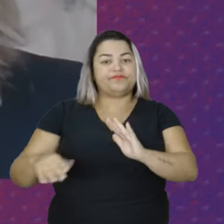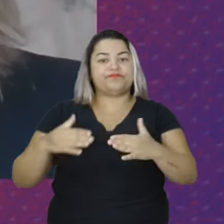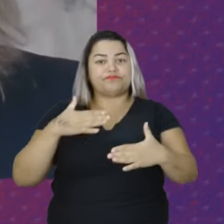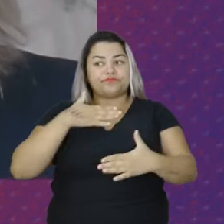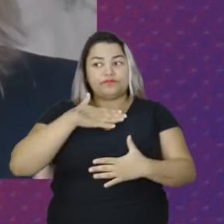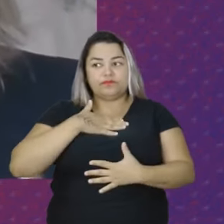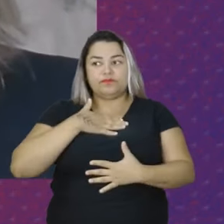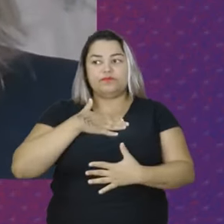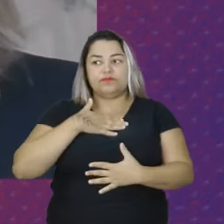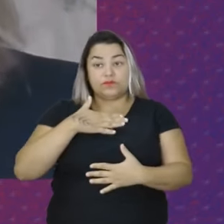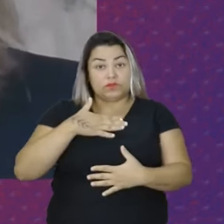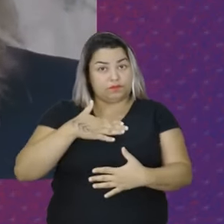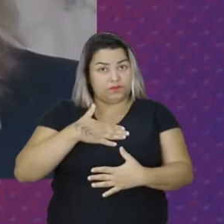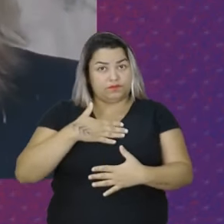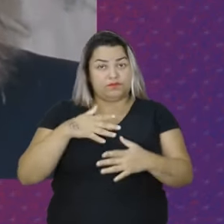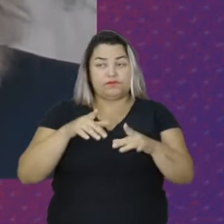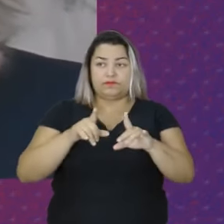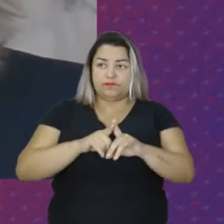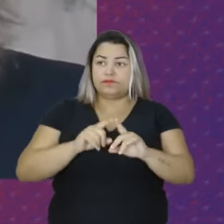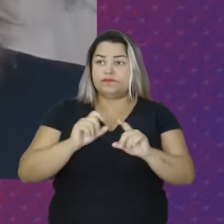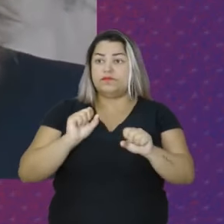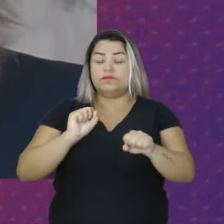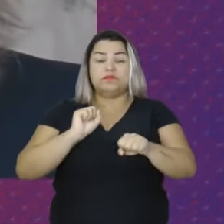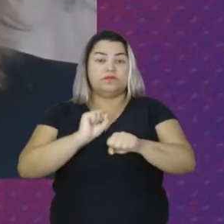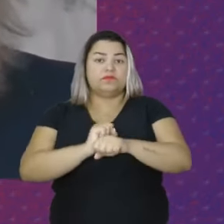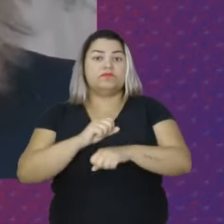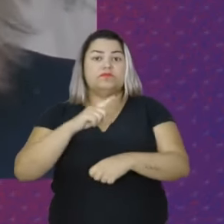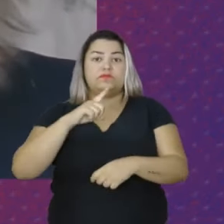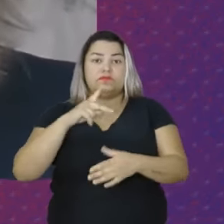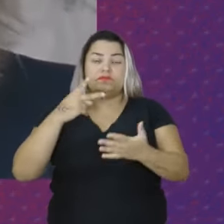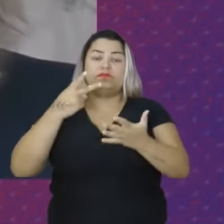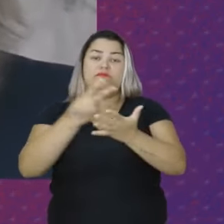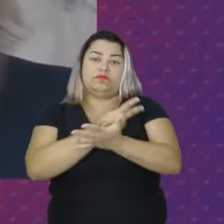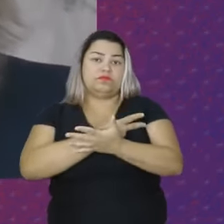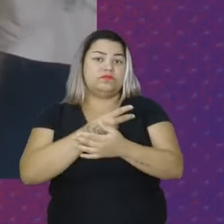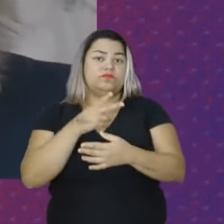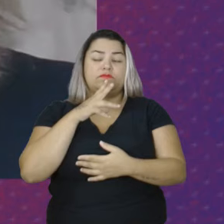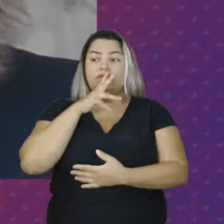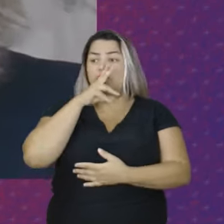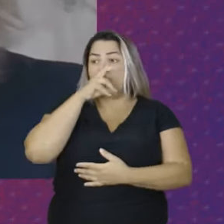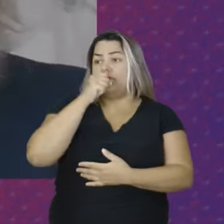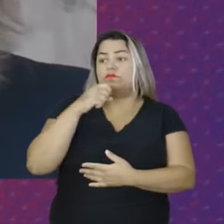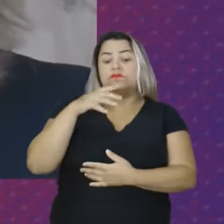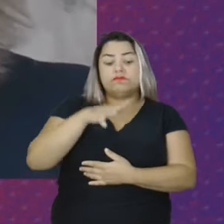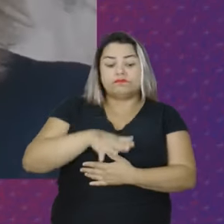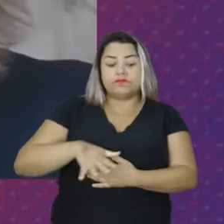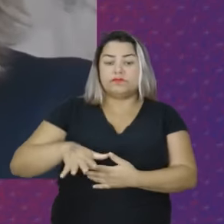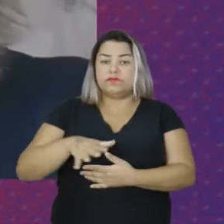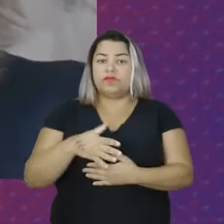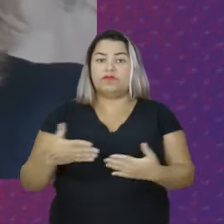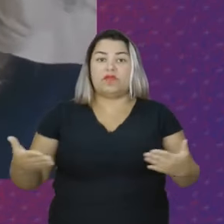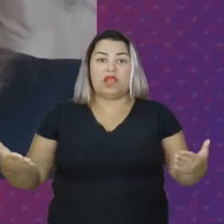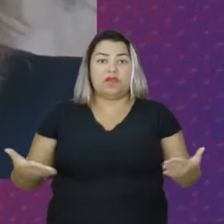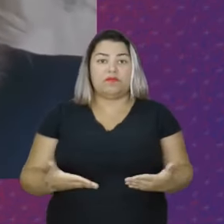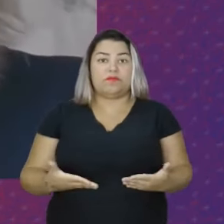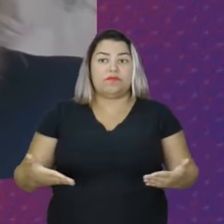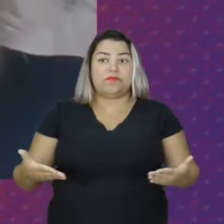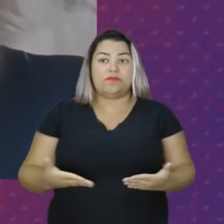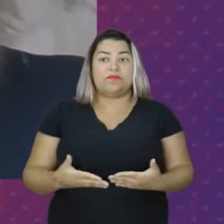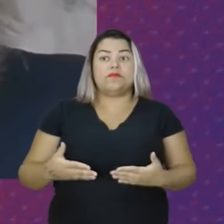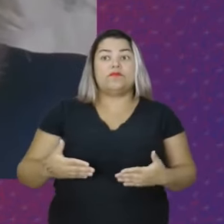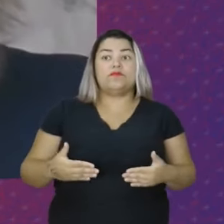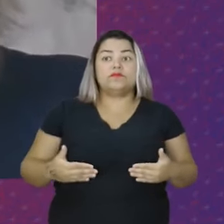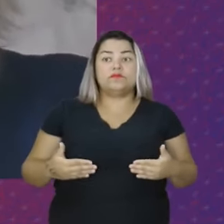Então esse desmonte trouxe impactos fortes O que que nós agora no novo